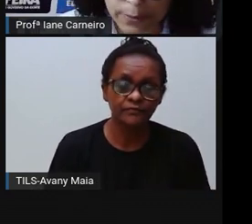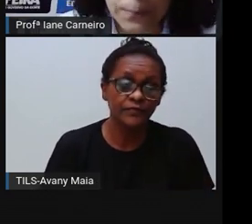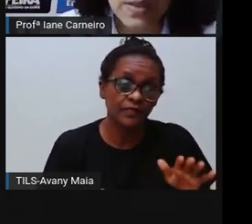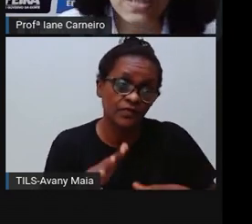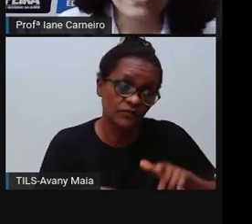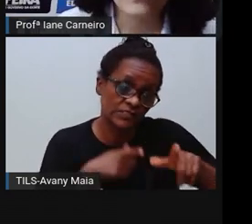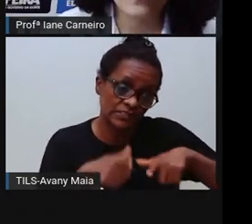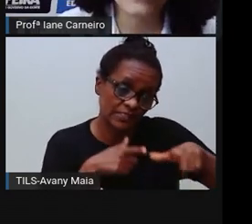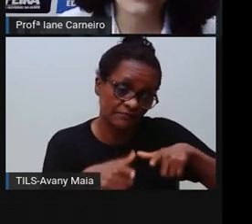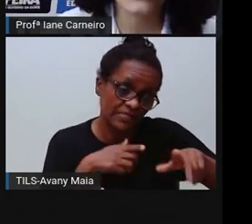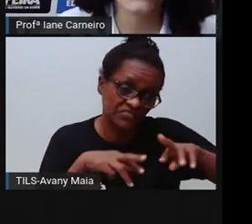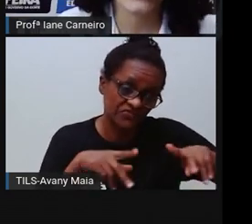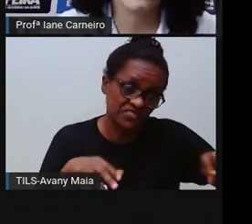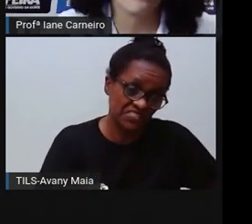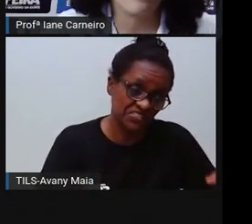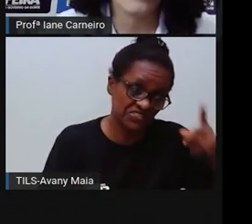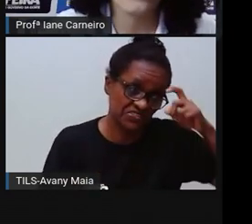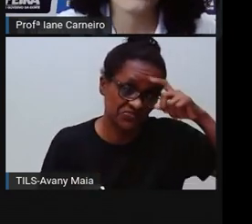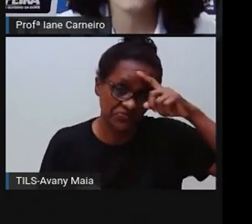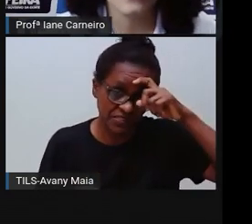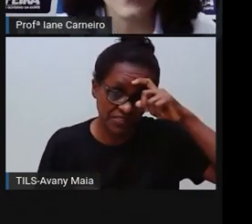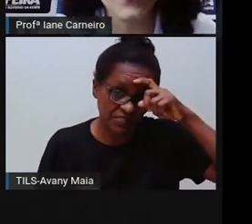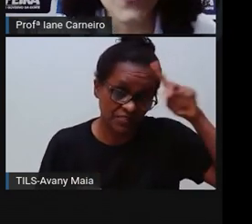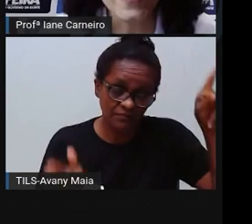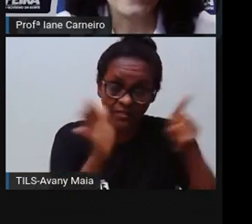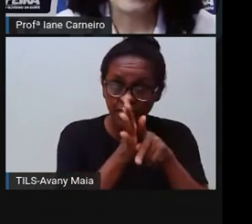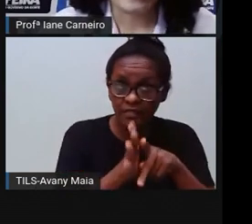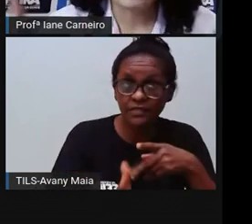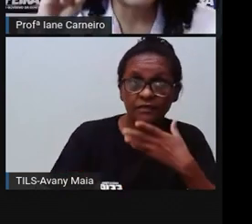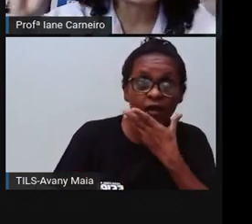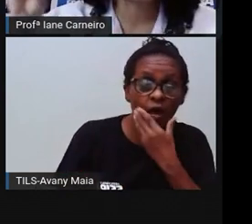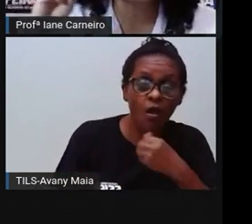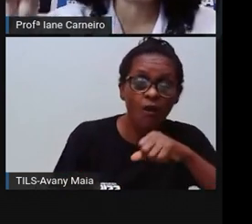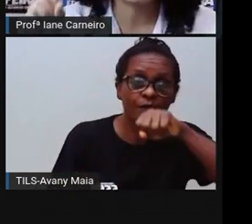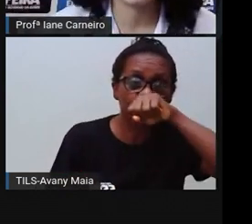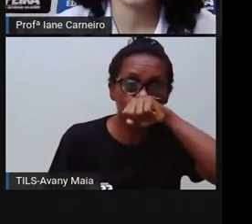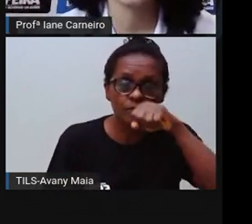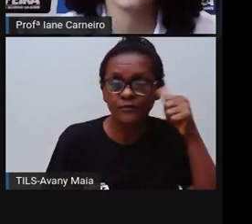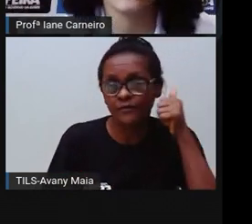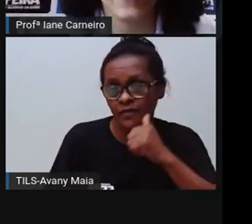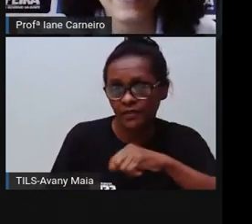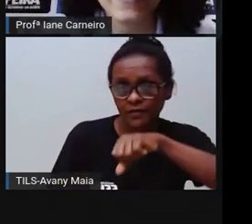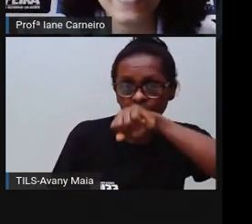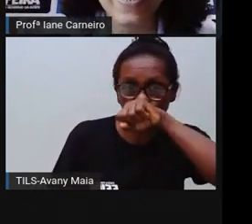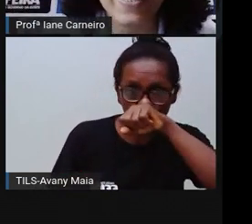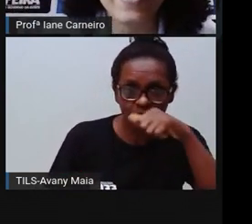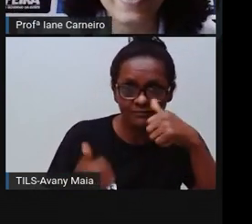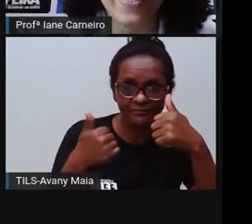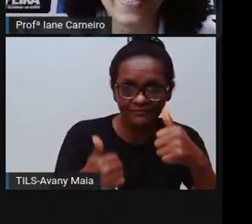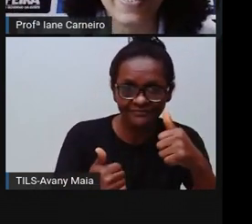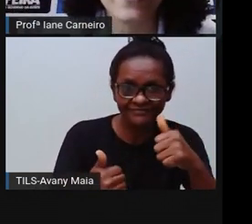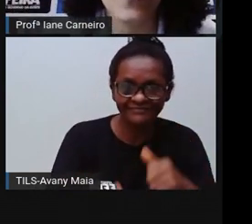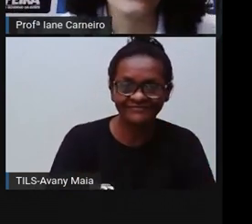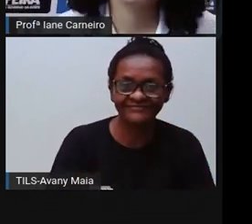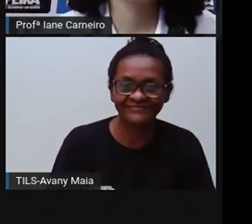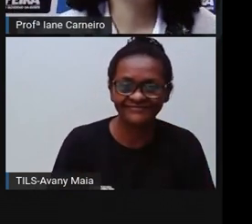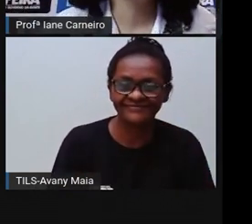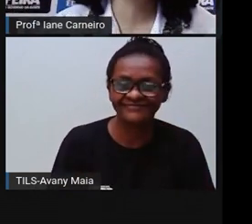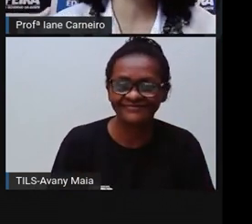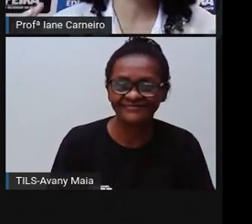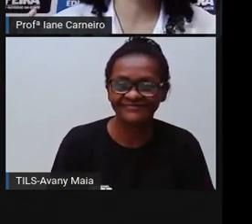tá certo? Então, a Pró colocou aqui, ó, o Minion, alertando aqui, ó, tem três sinais de alerta, ó,